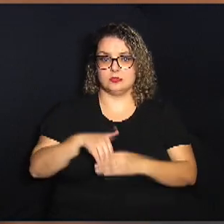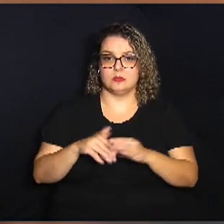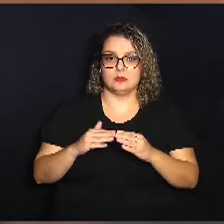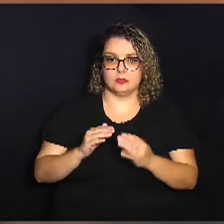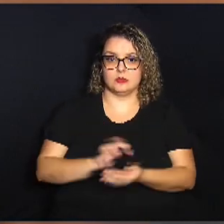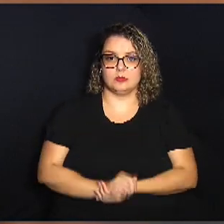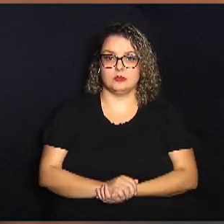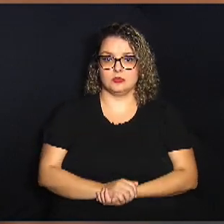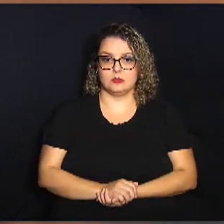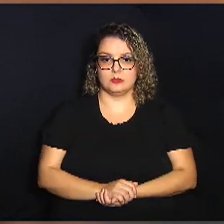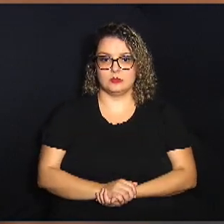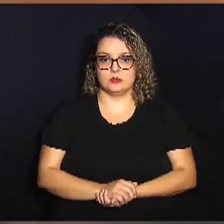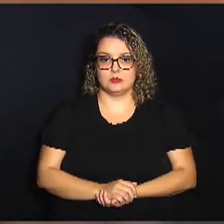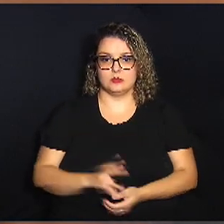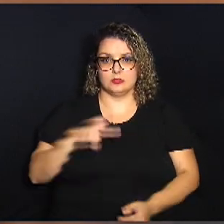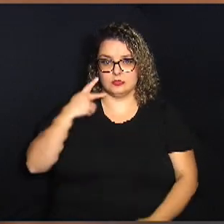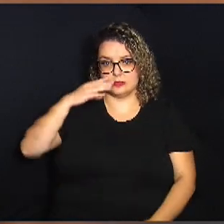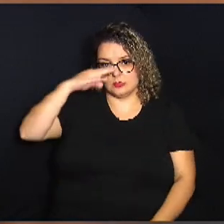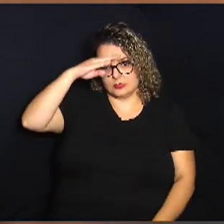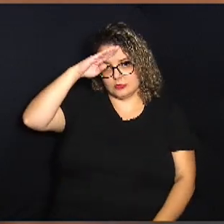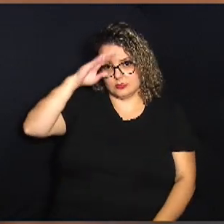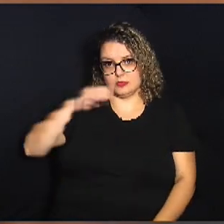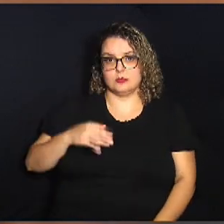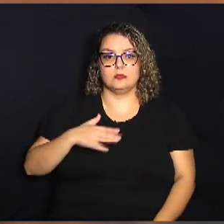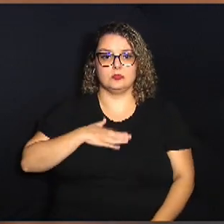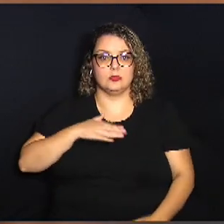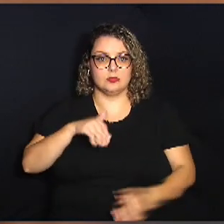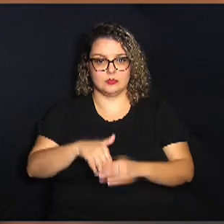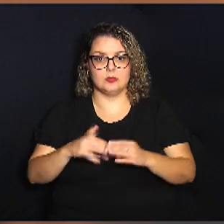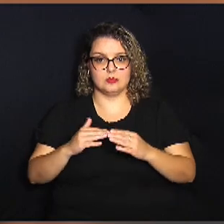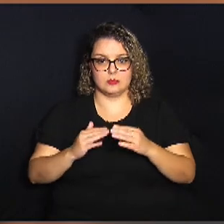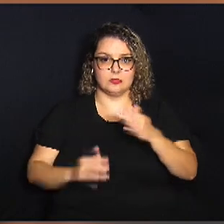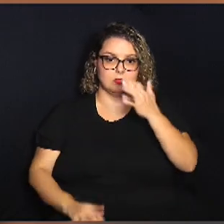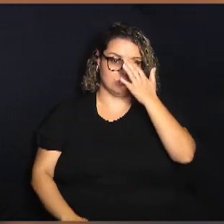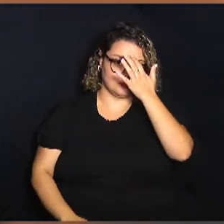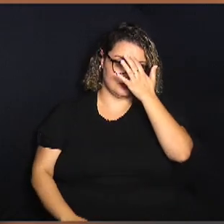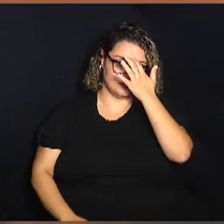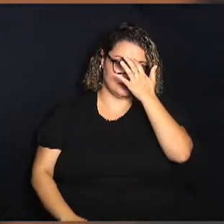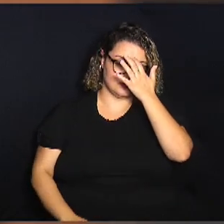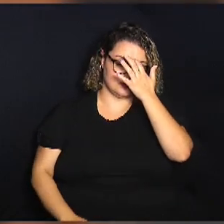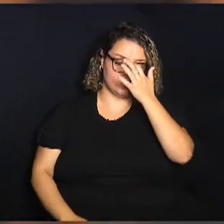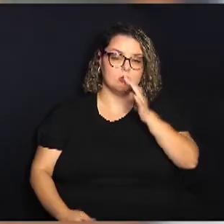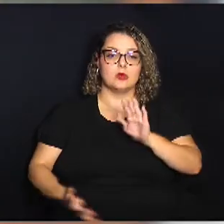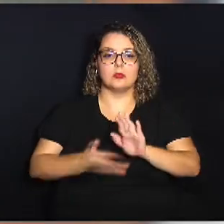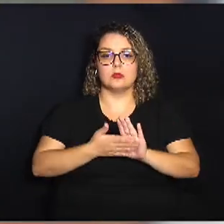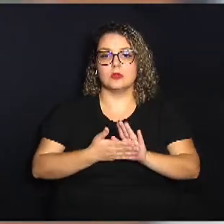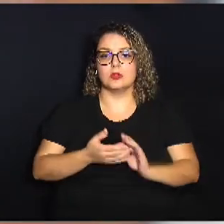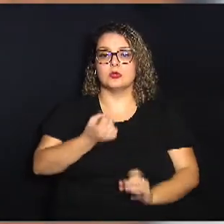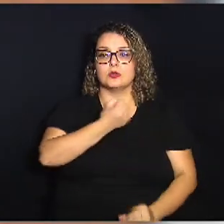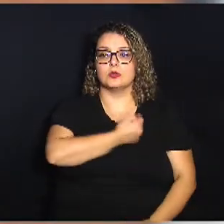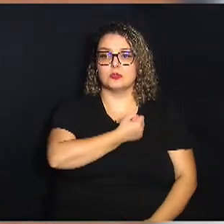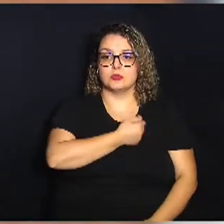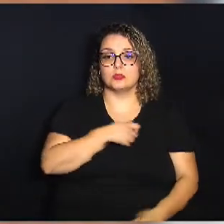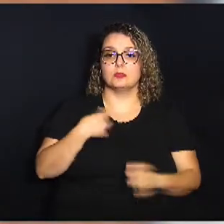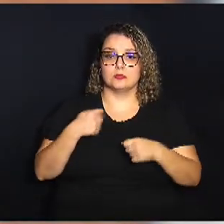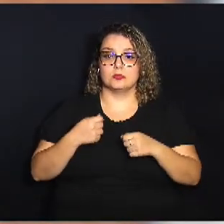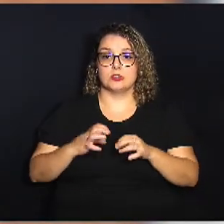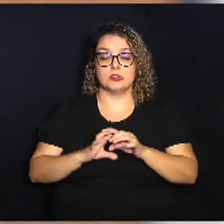vereador Marcelo meu voto é favorável a proposta estabelece que o número deverá estar